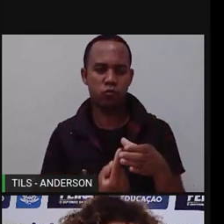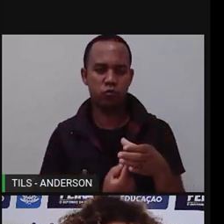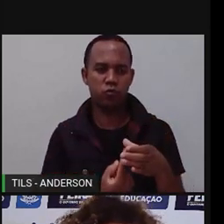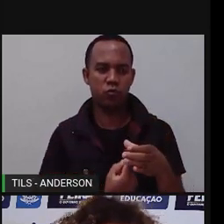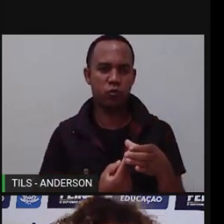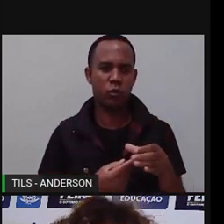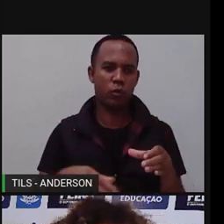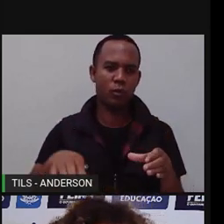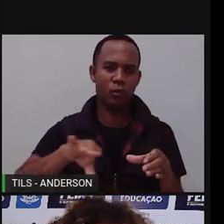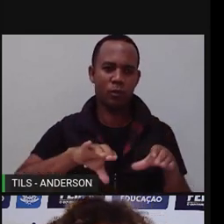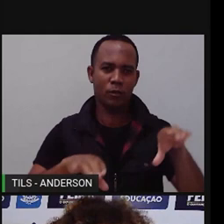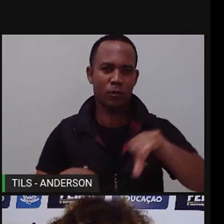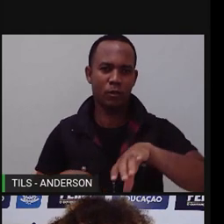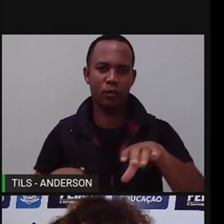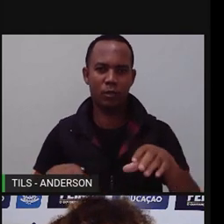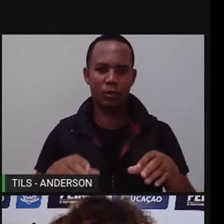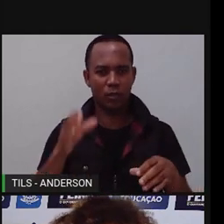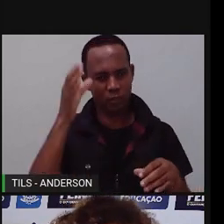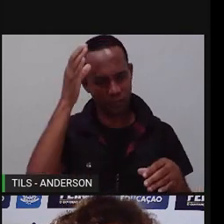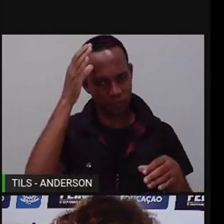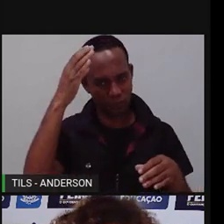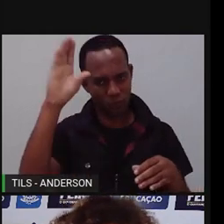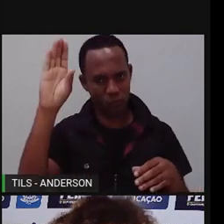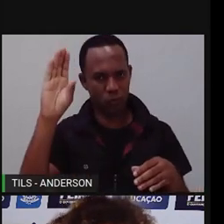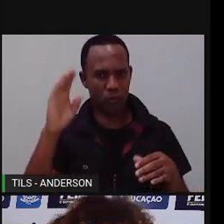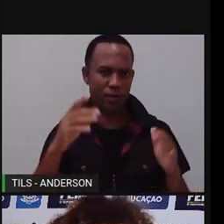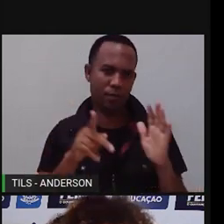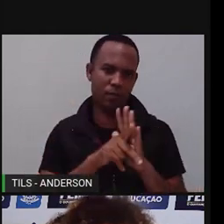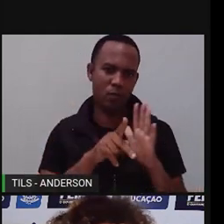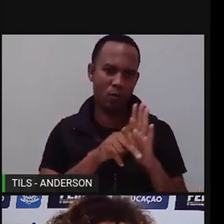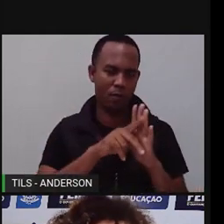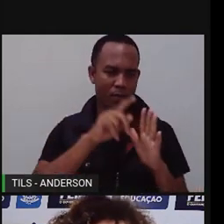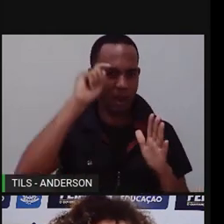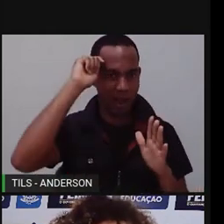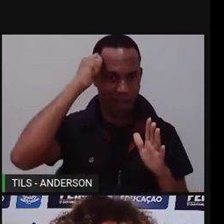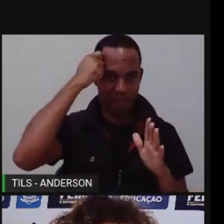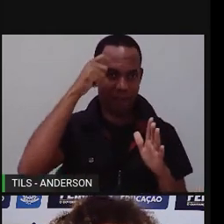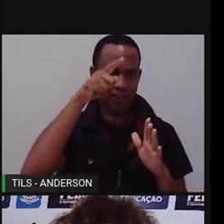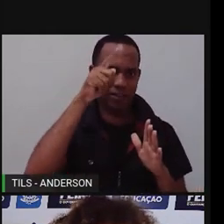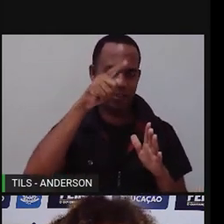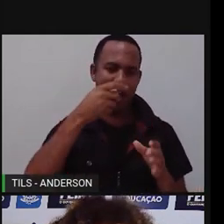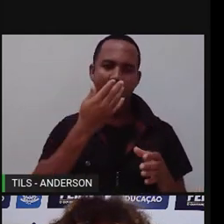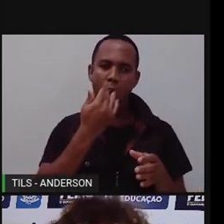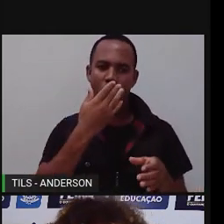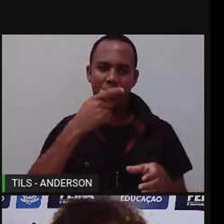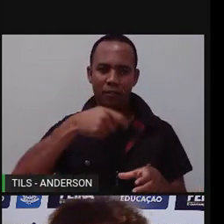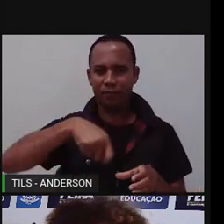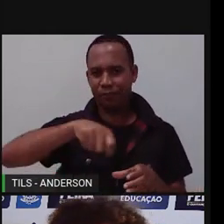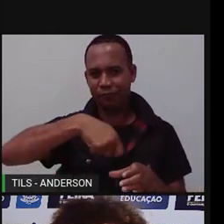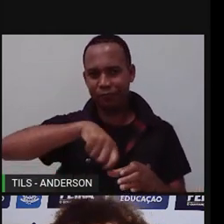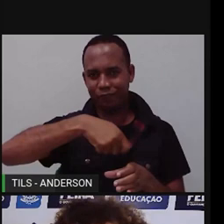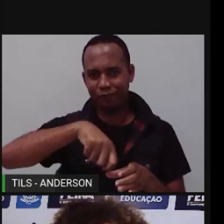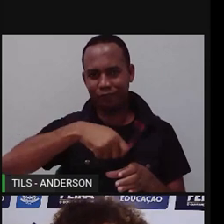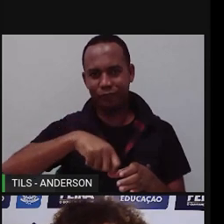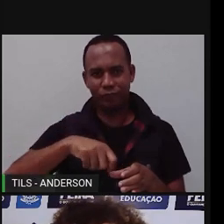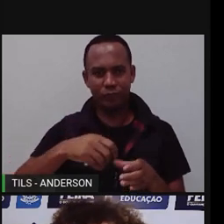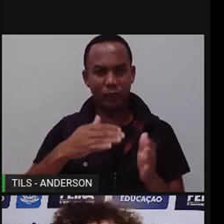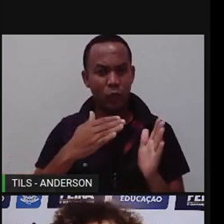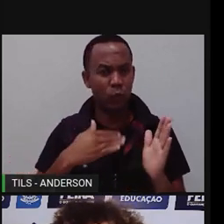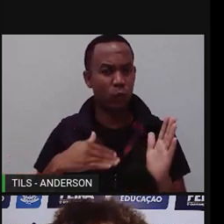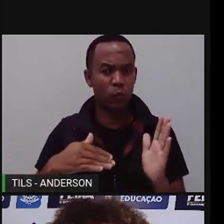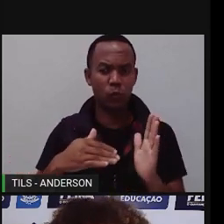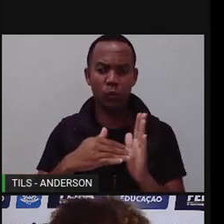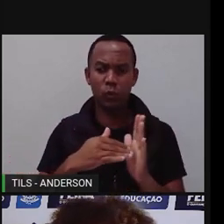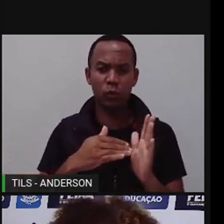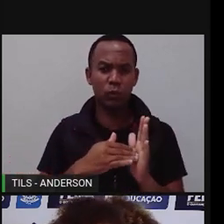da cultura africana, do continente africano, tão evidente. Tudo isso pra gente é muito